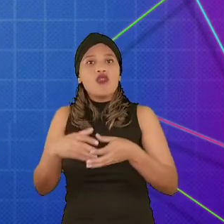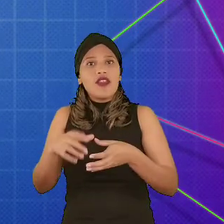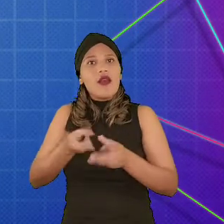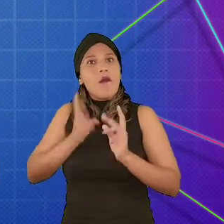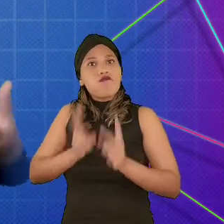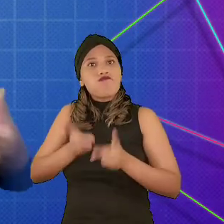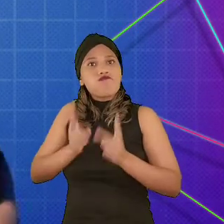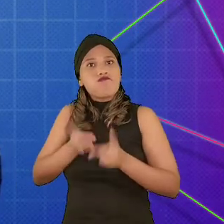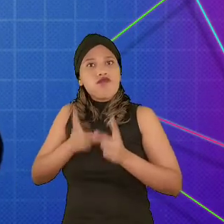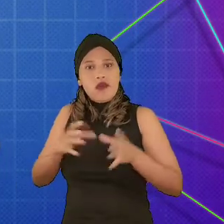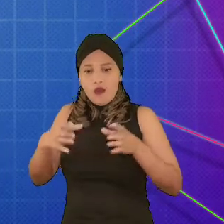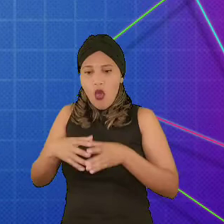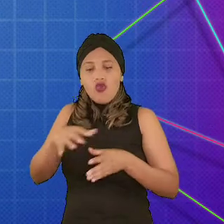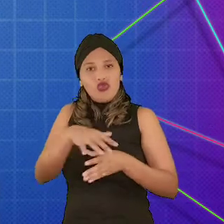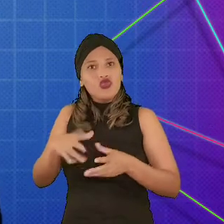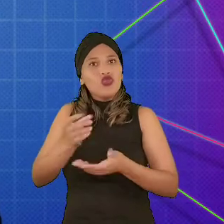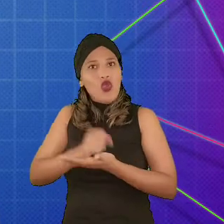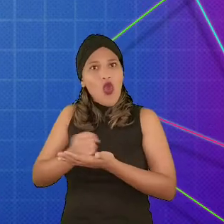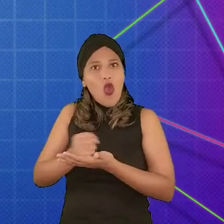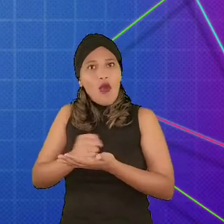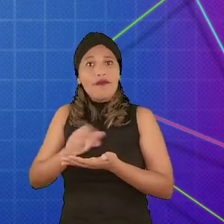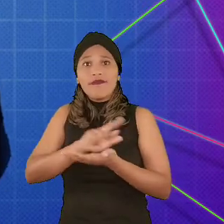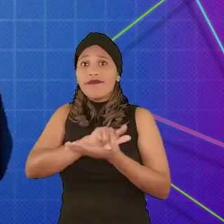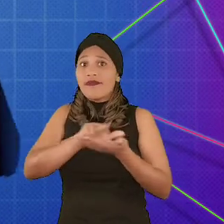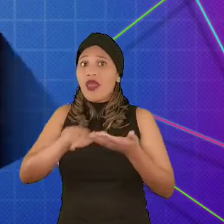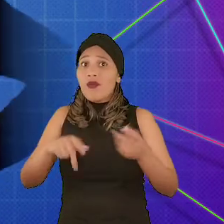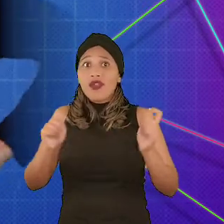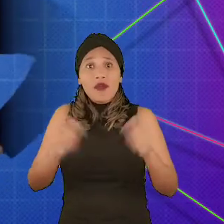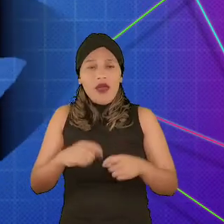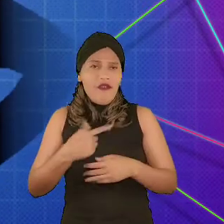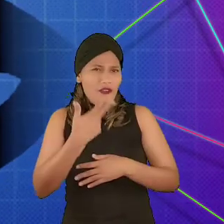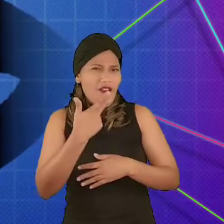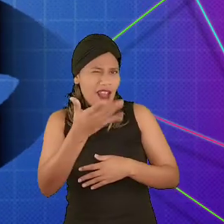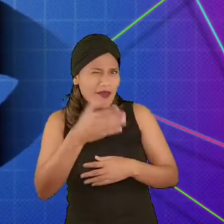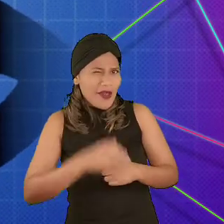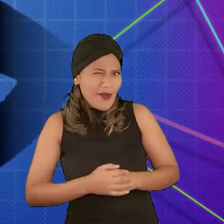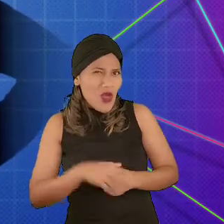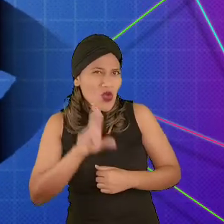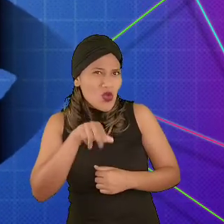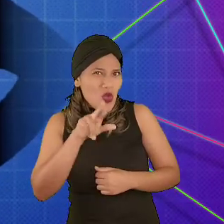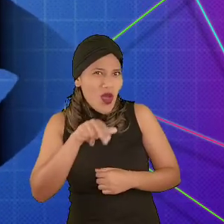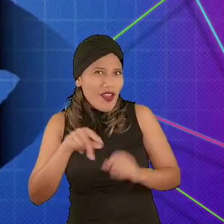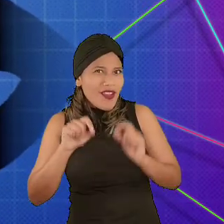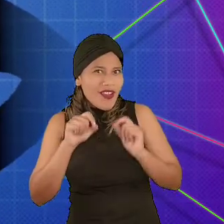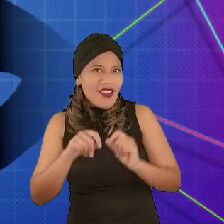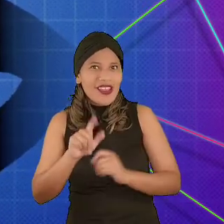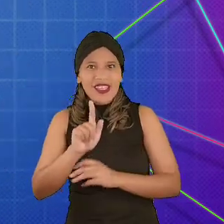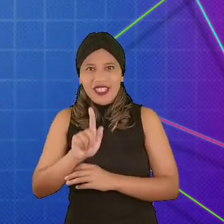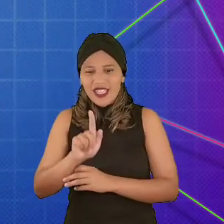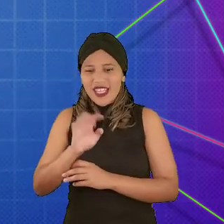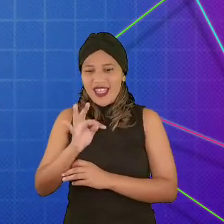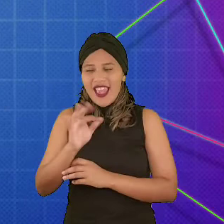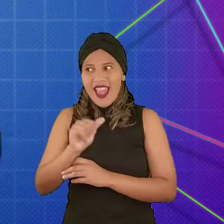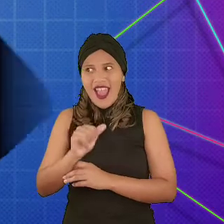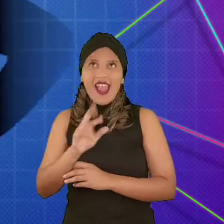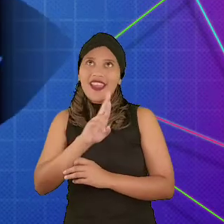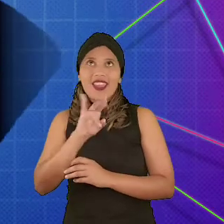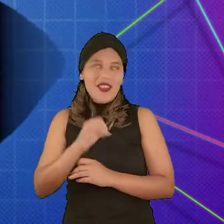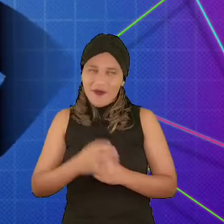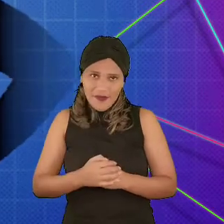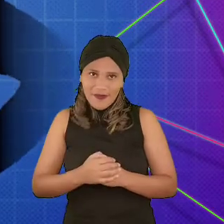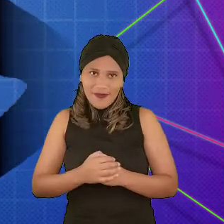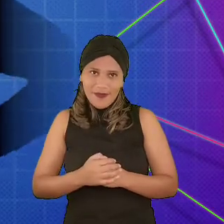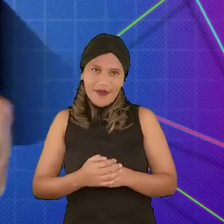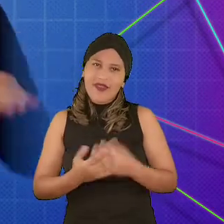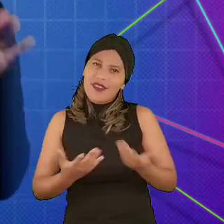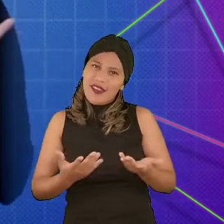e divertem muito a galera com várias possibilidades. Vai dizer pra mim que nunca jogou o famoso GTA Rio, o mod de